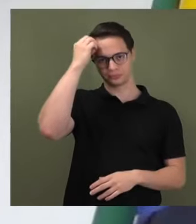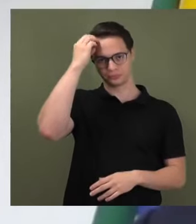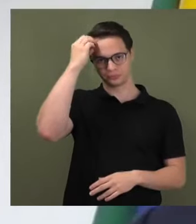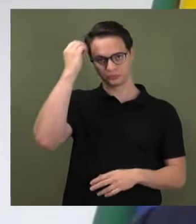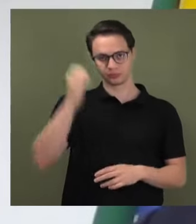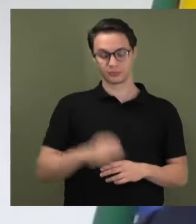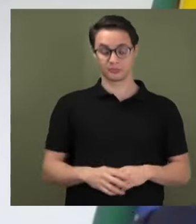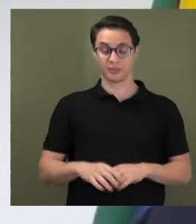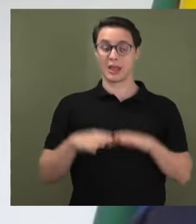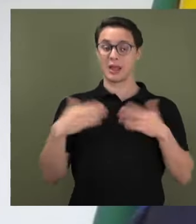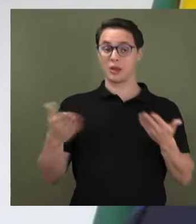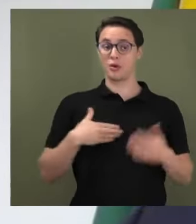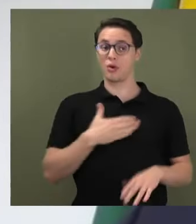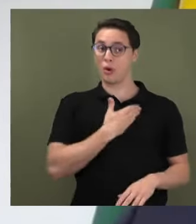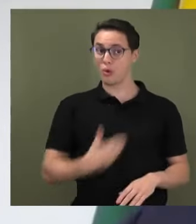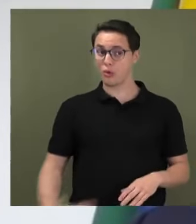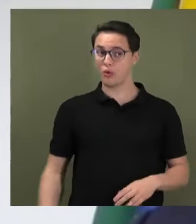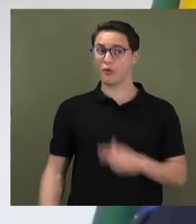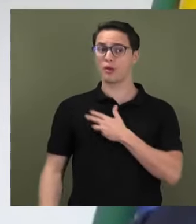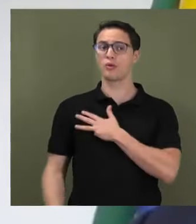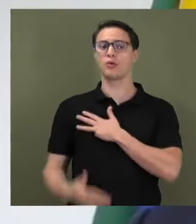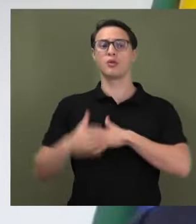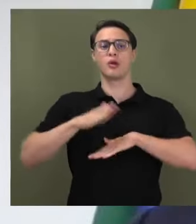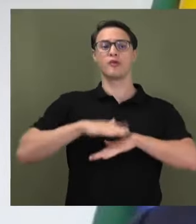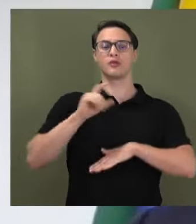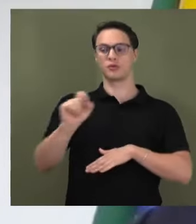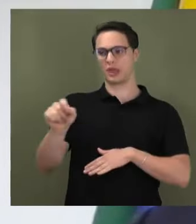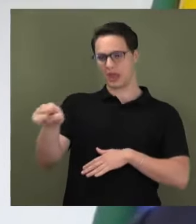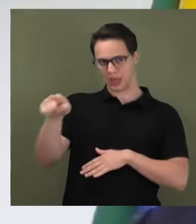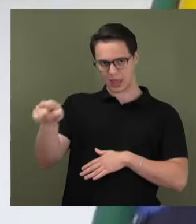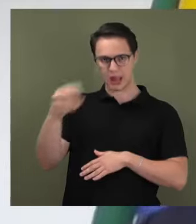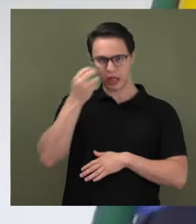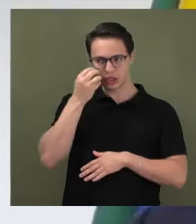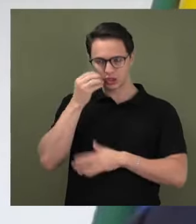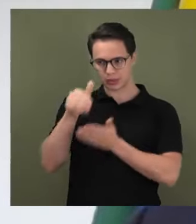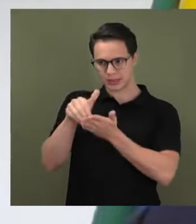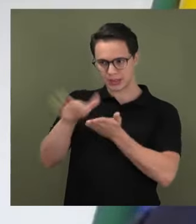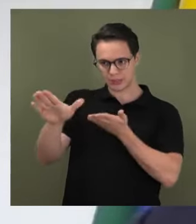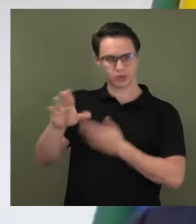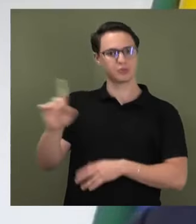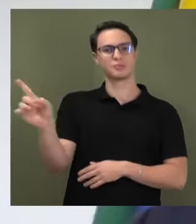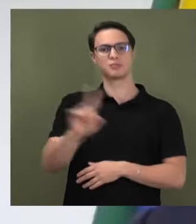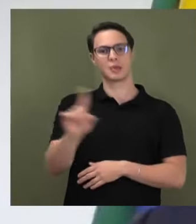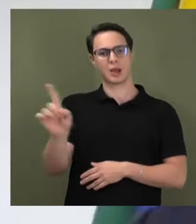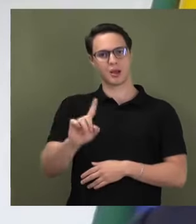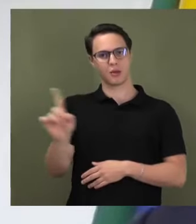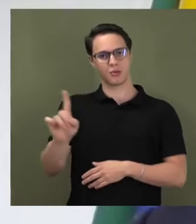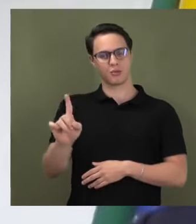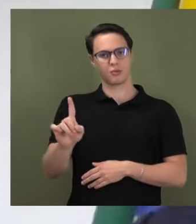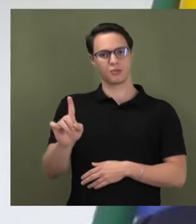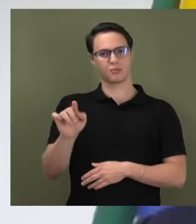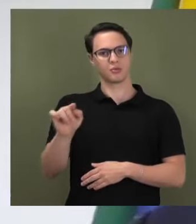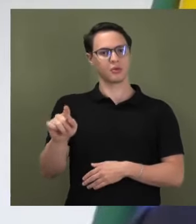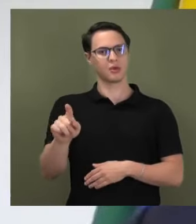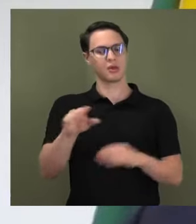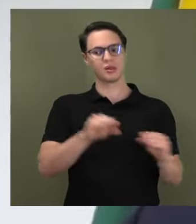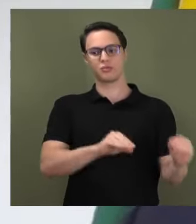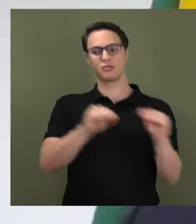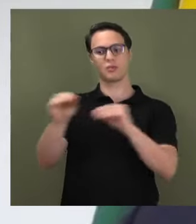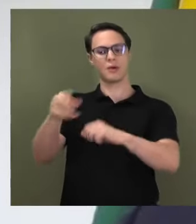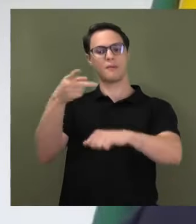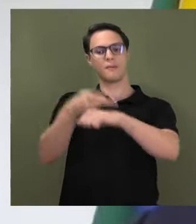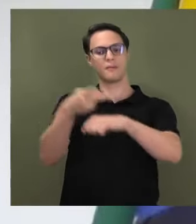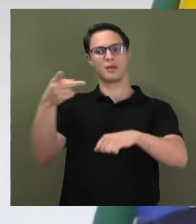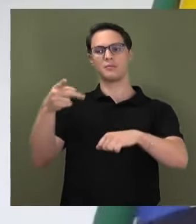Flávio Dino ser demitido imediatamente, processado, no mínimo por prevaricação, ele recebe como prêmio